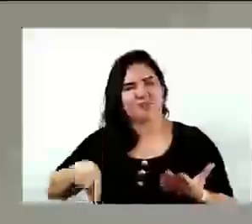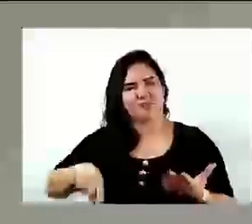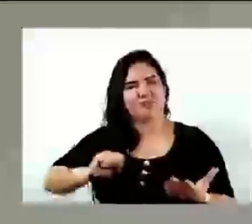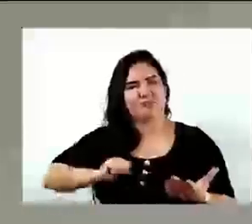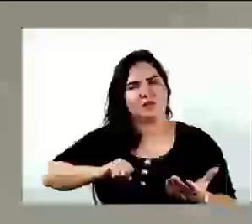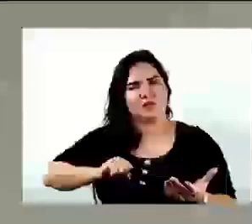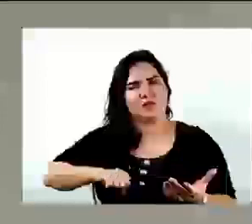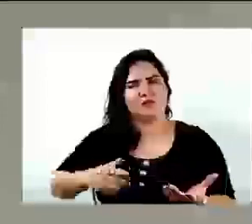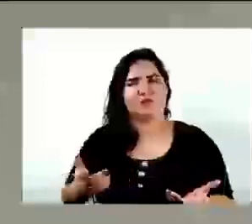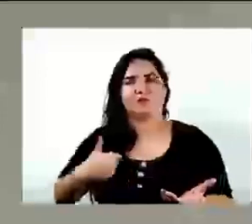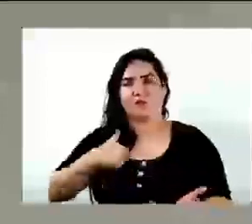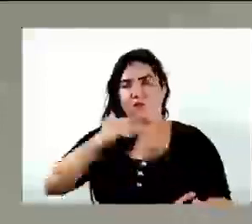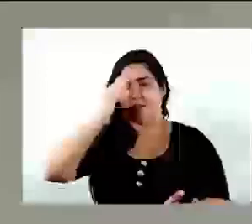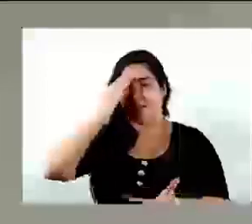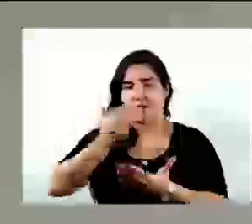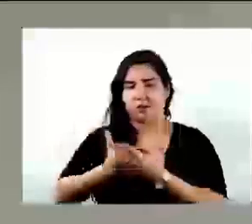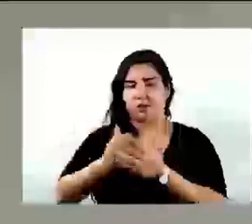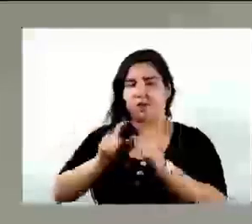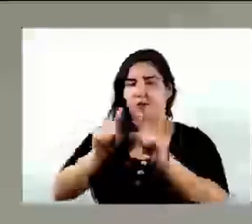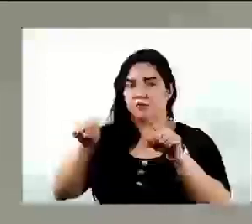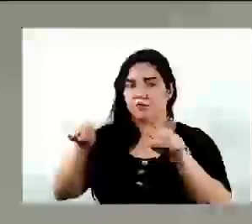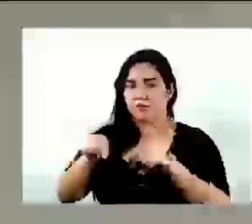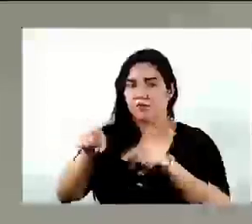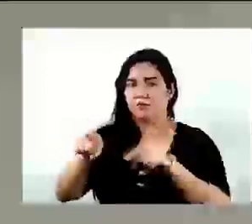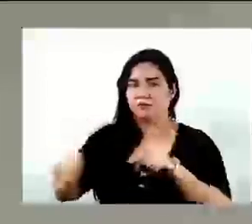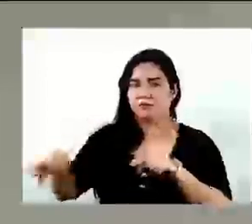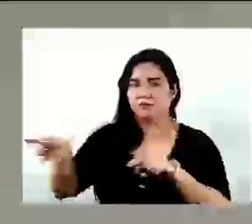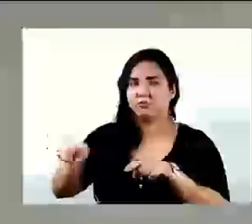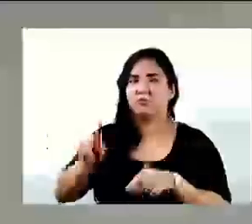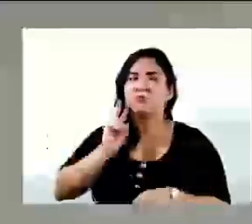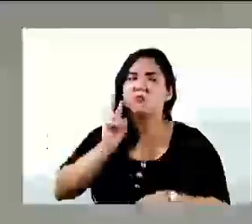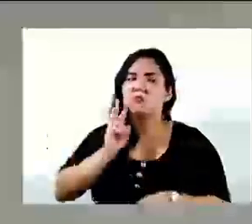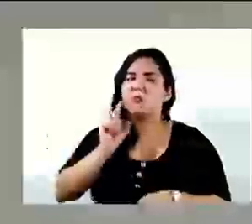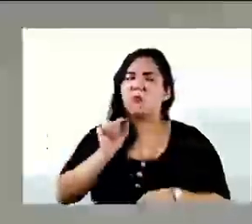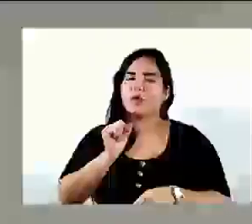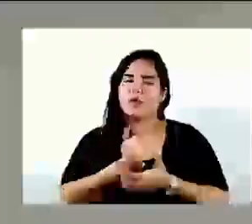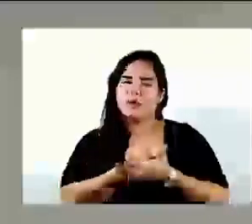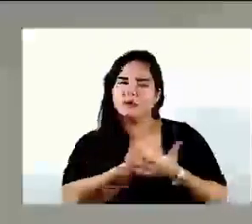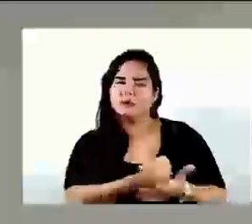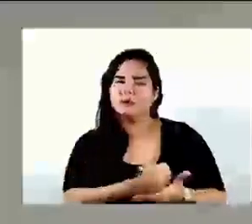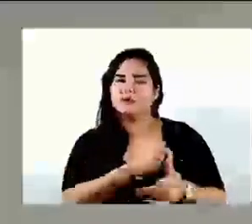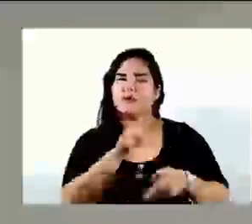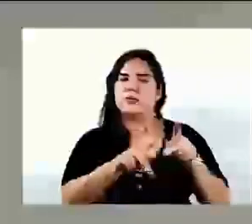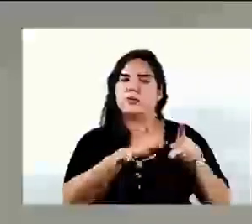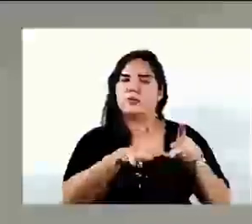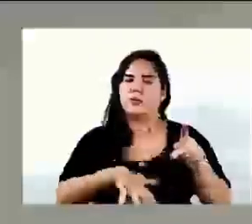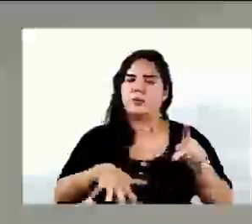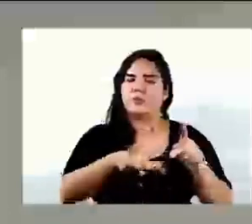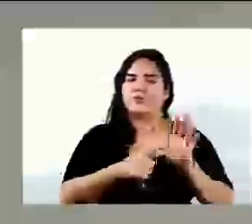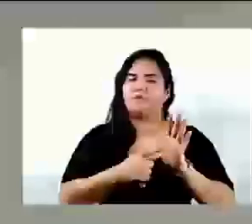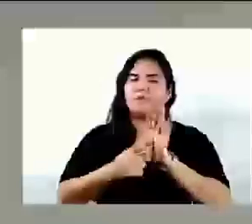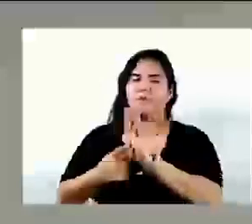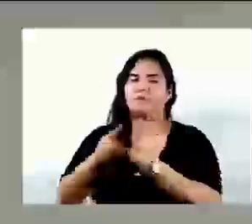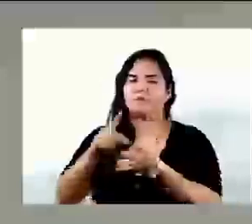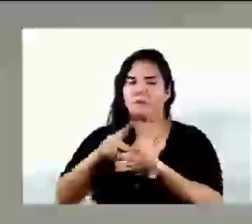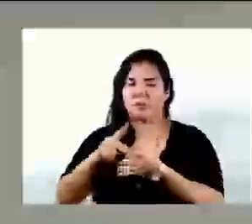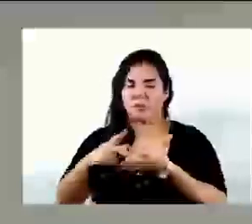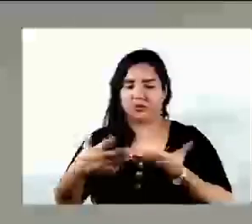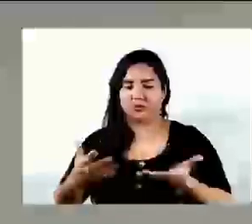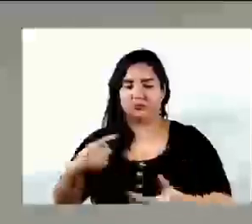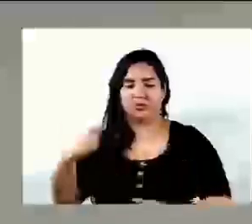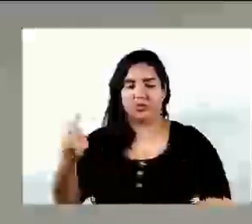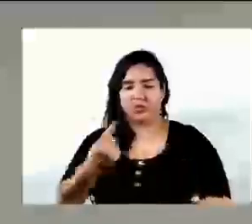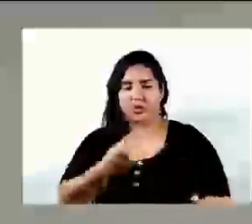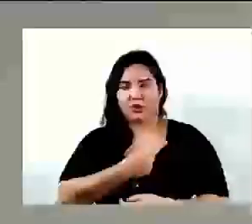Acredito que a função do vereador, acima de tudo, é se botar ao lado do povo e trazer a verdade. Então, precisamos, ao invés de